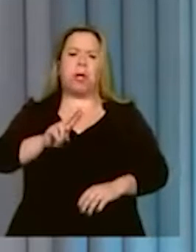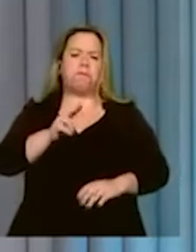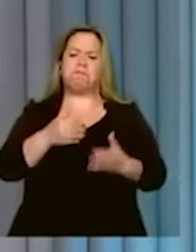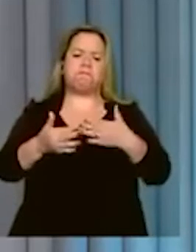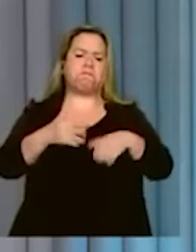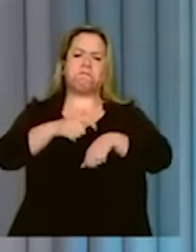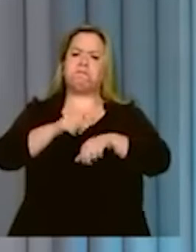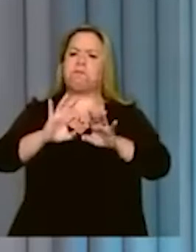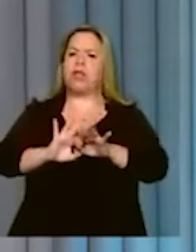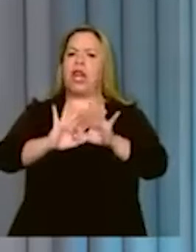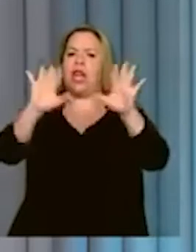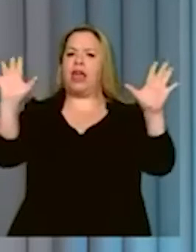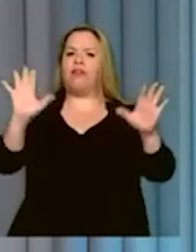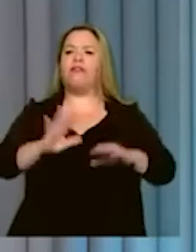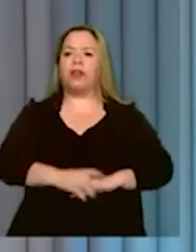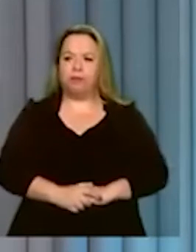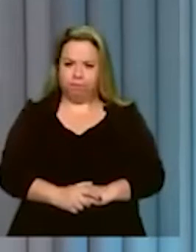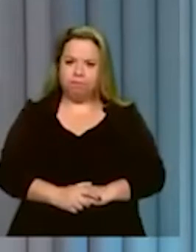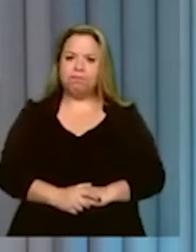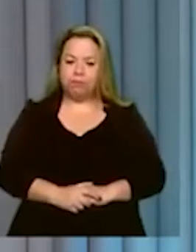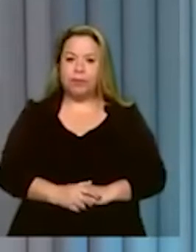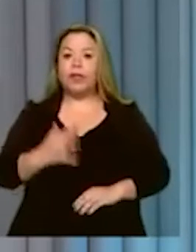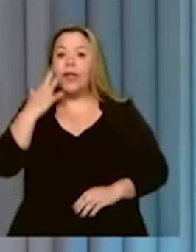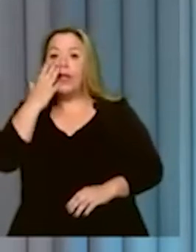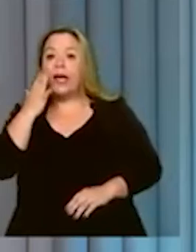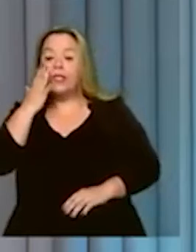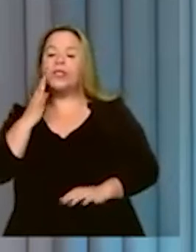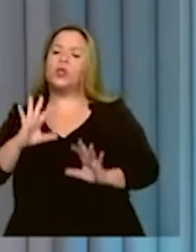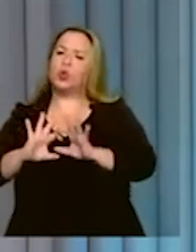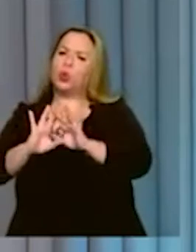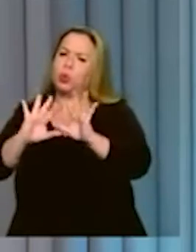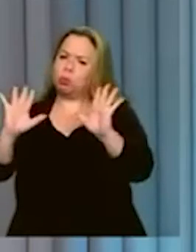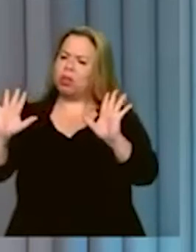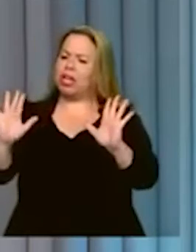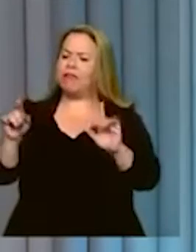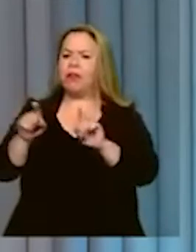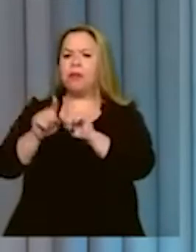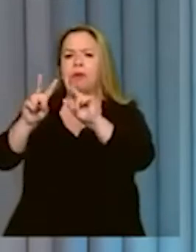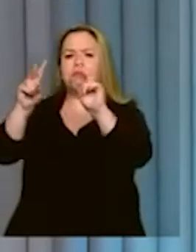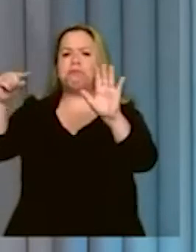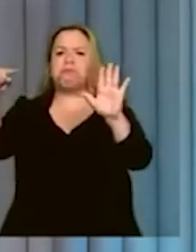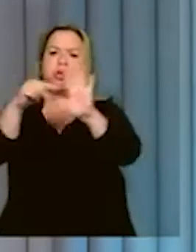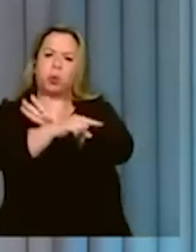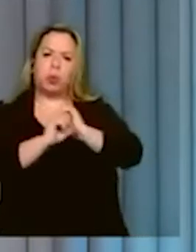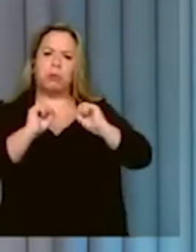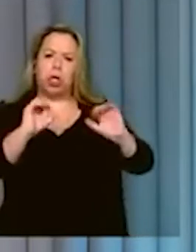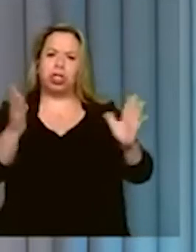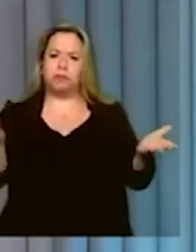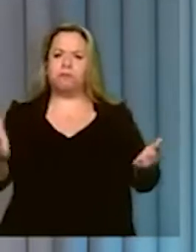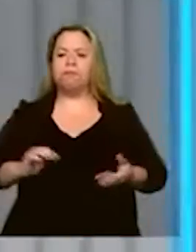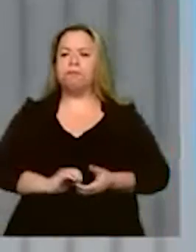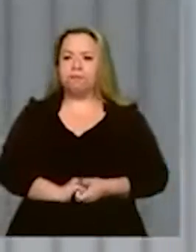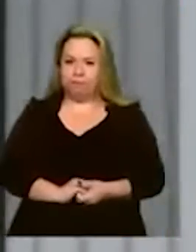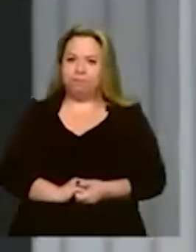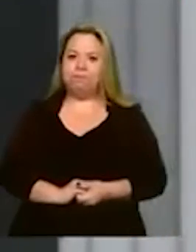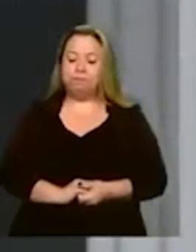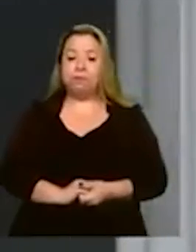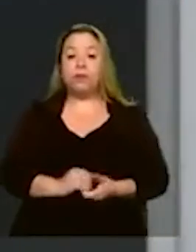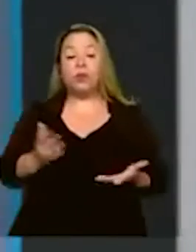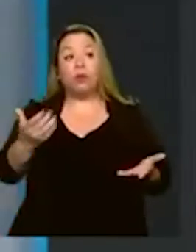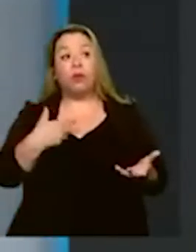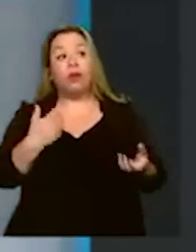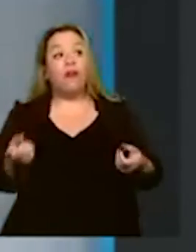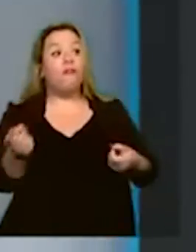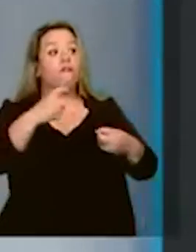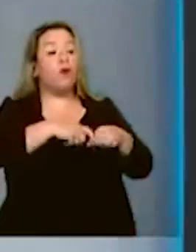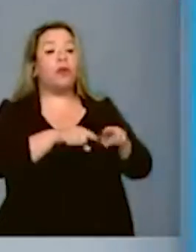Candidato Tarcísio, por favor, tema livre e a sua pergunta. Só queria retomar um